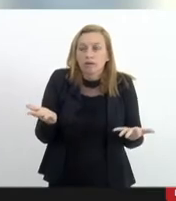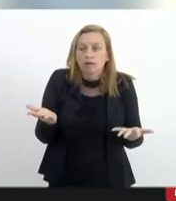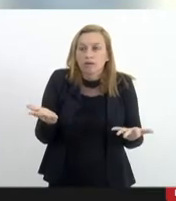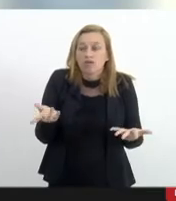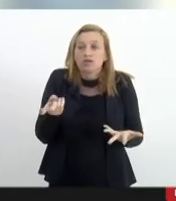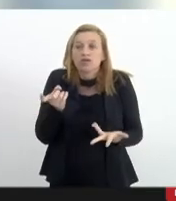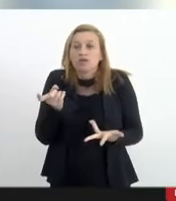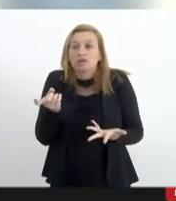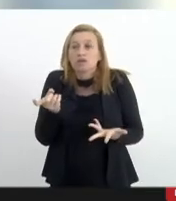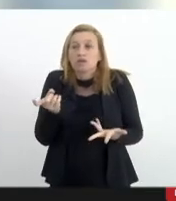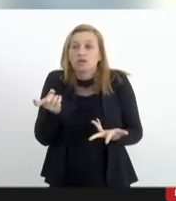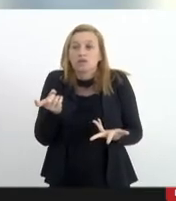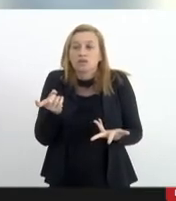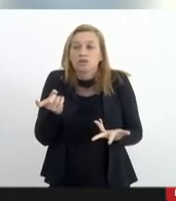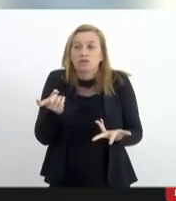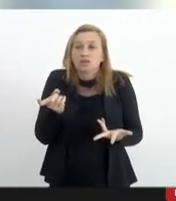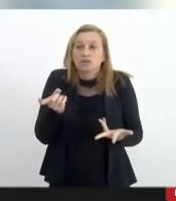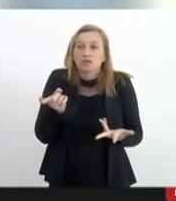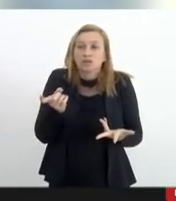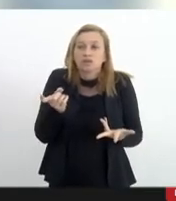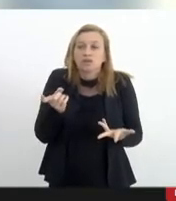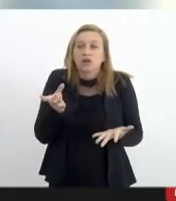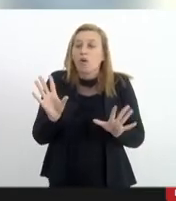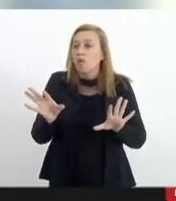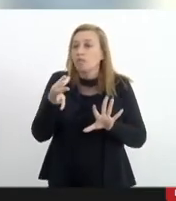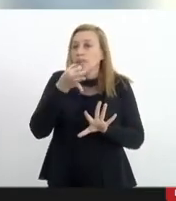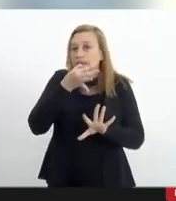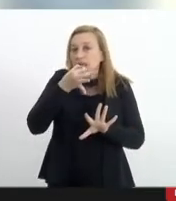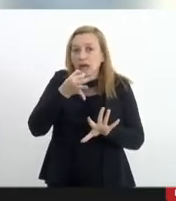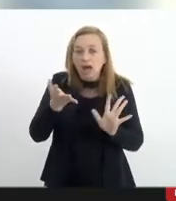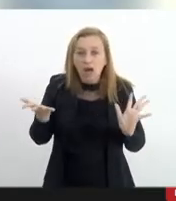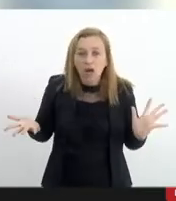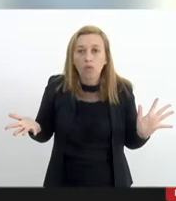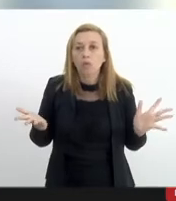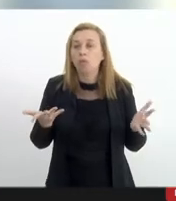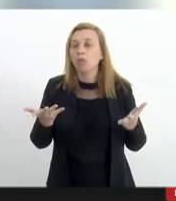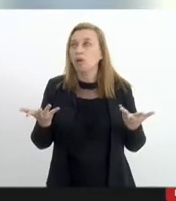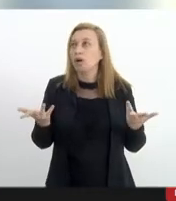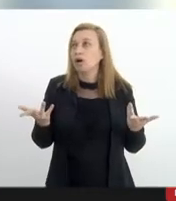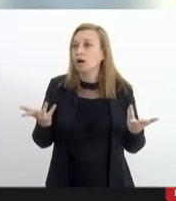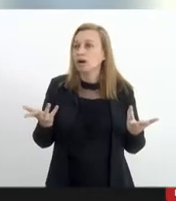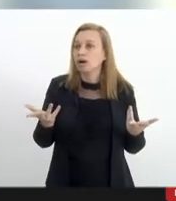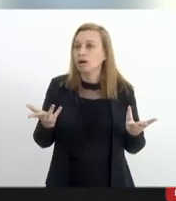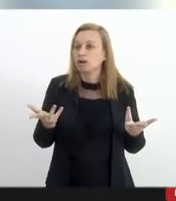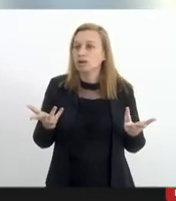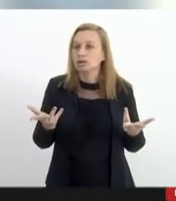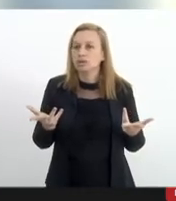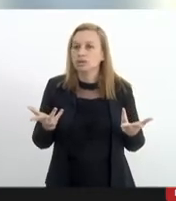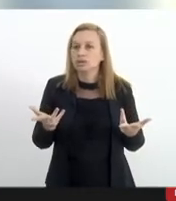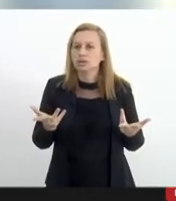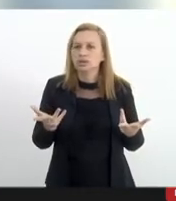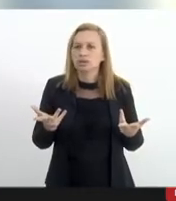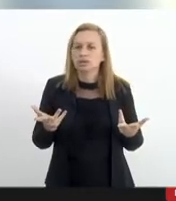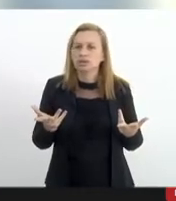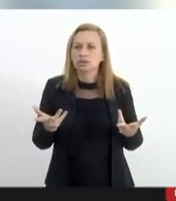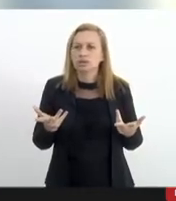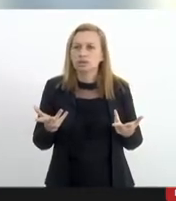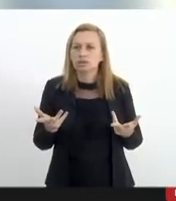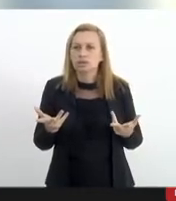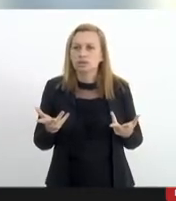emitindo juízo de valor ou opinião acerca de todas as questões relativas à